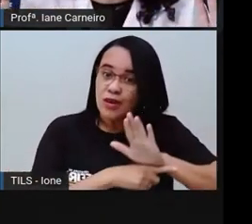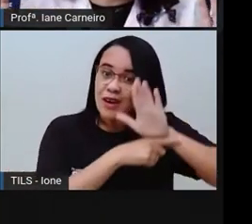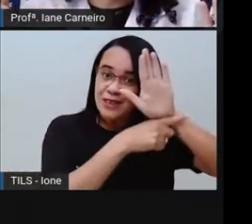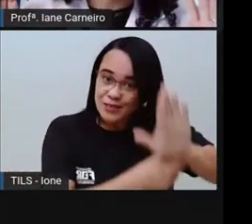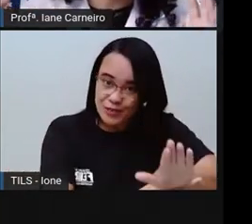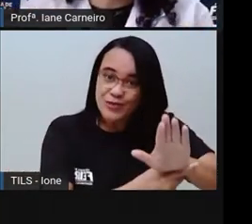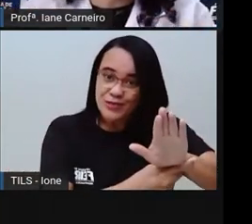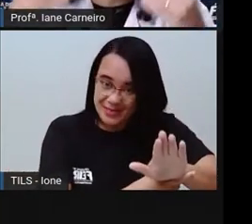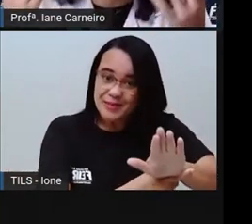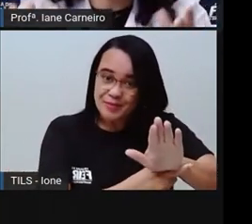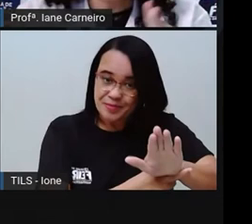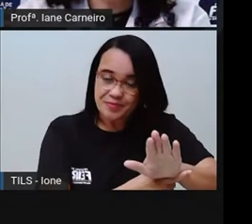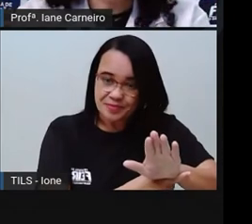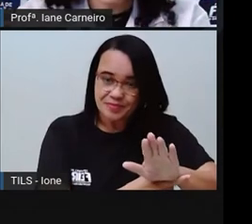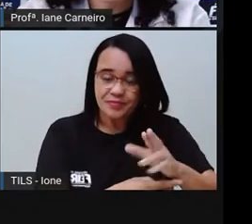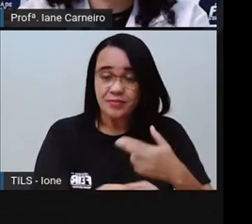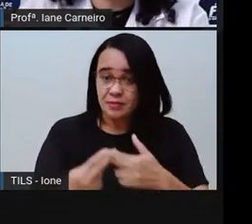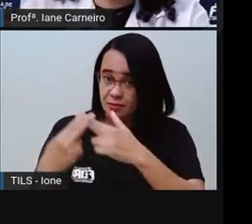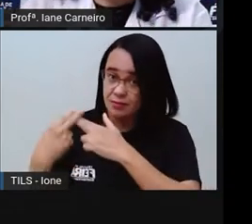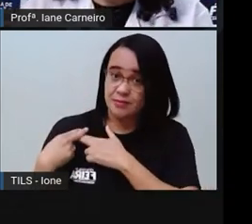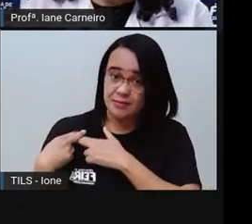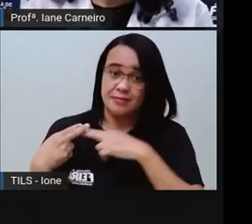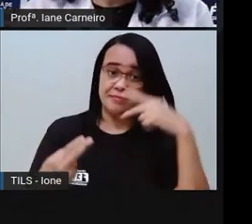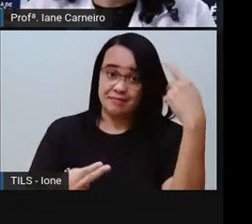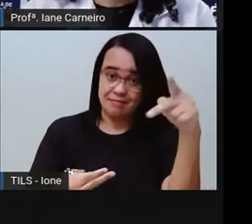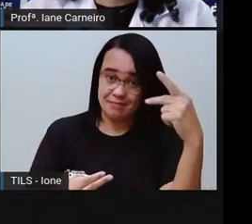contribuir, né, pra que isso aconteça.